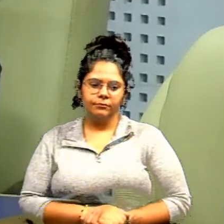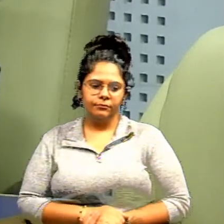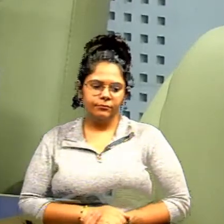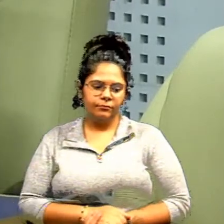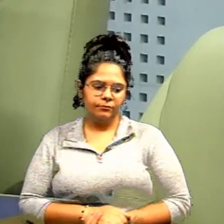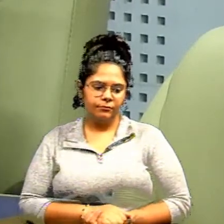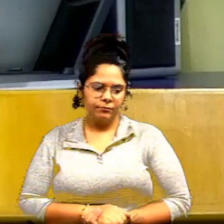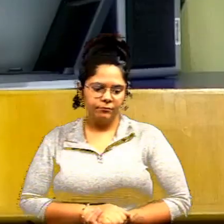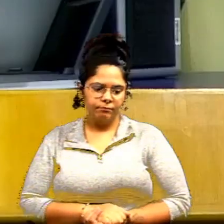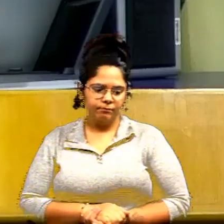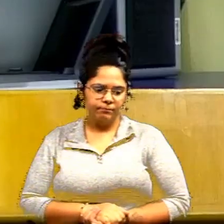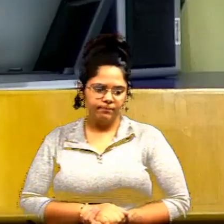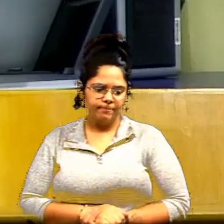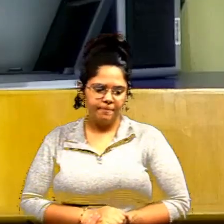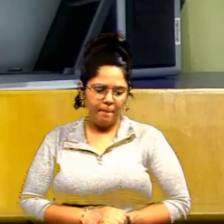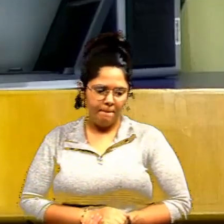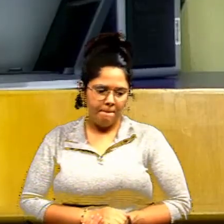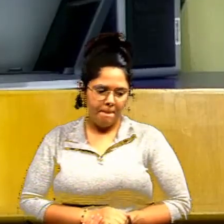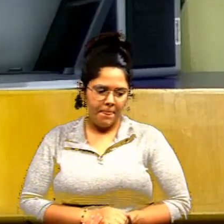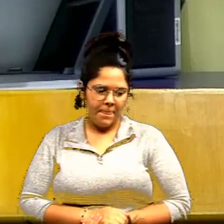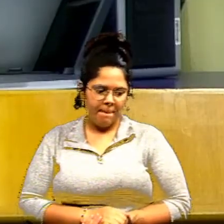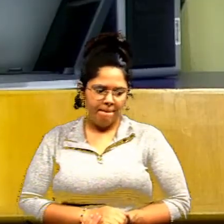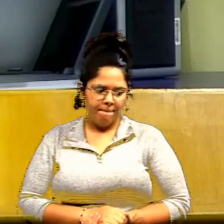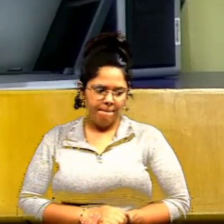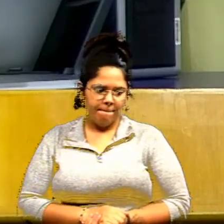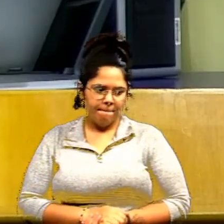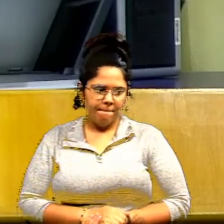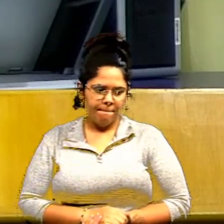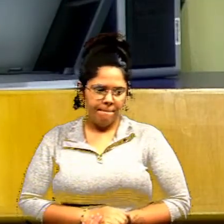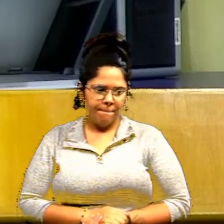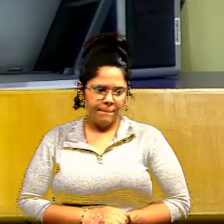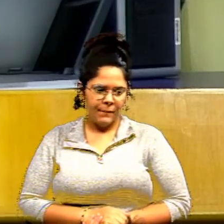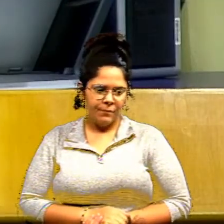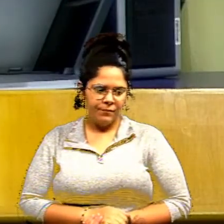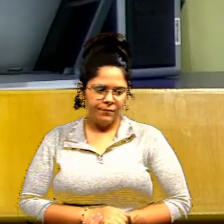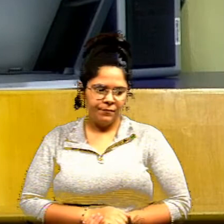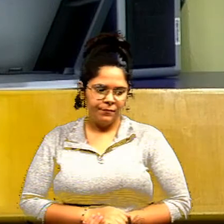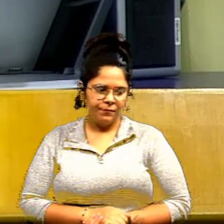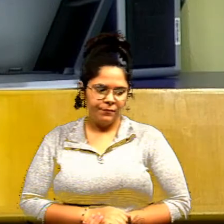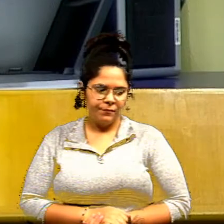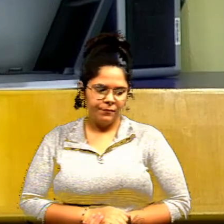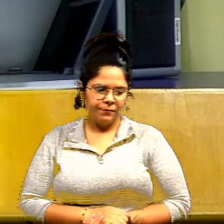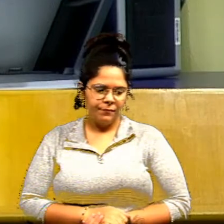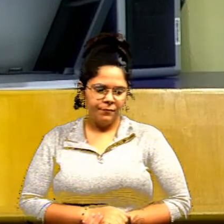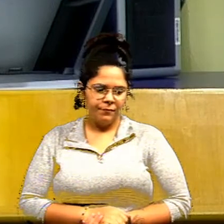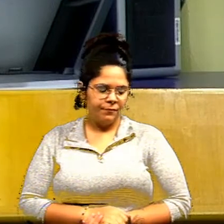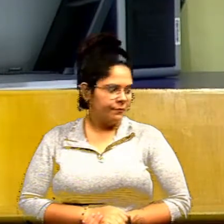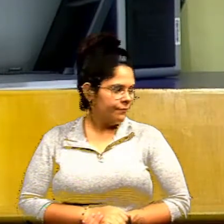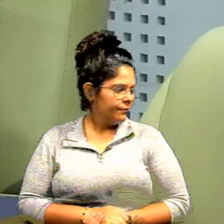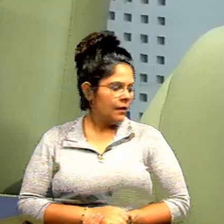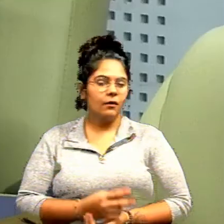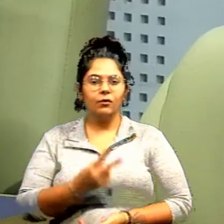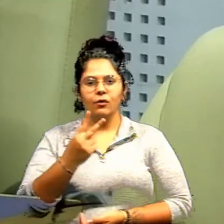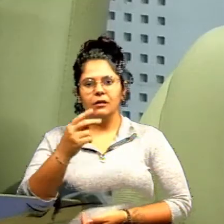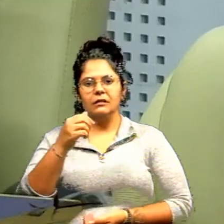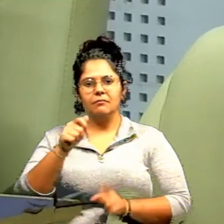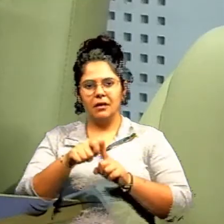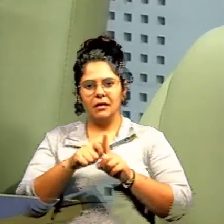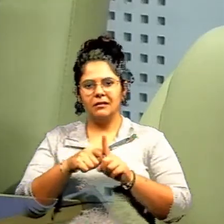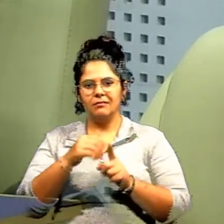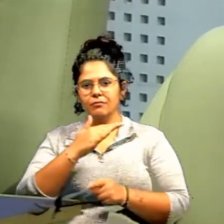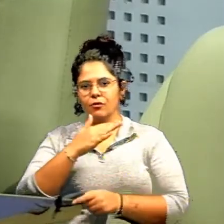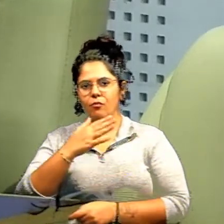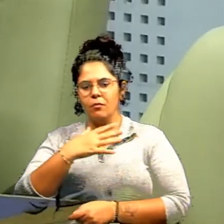um minuto para a vossa excelência concluir e a vereadora também há dois meses eu perdi meu